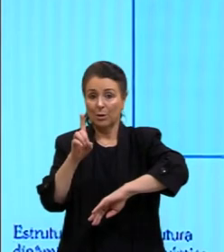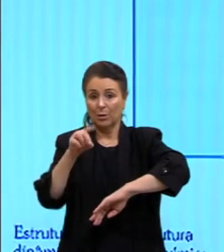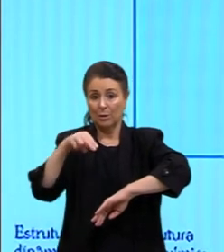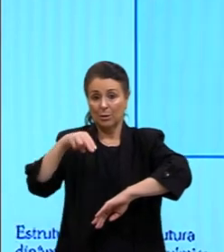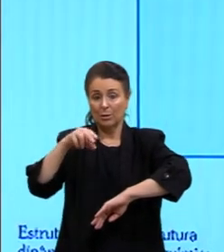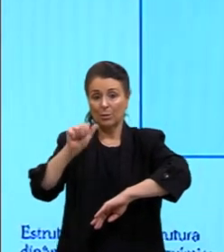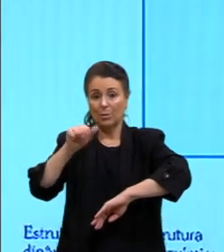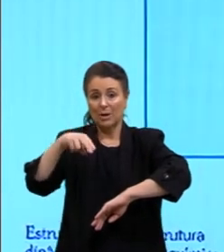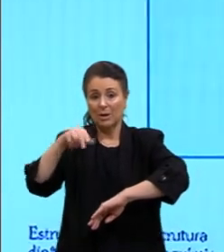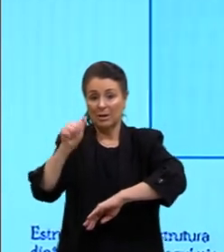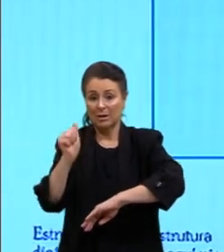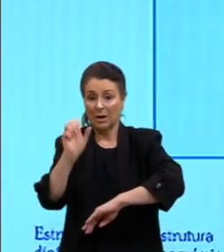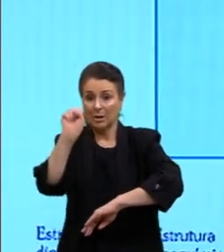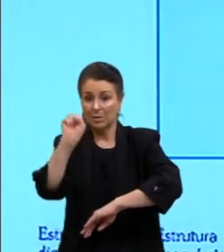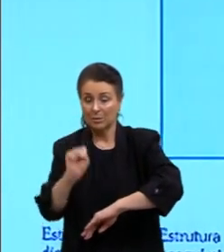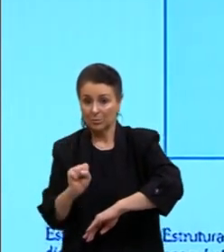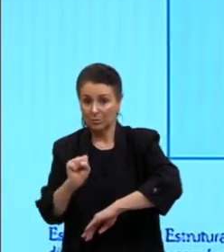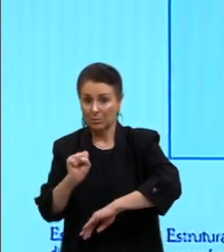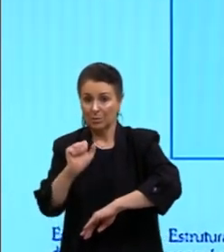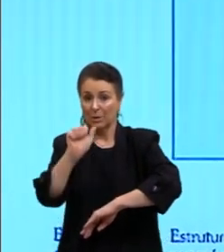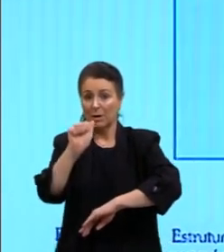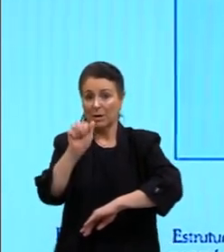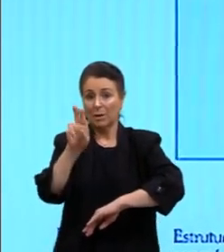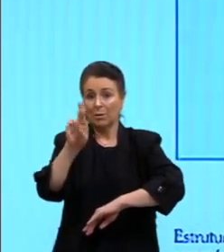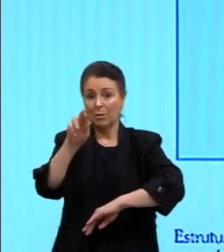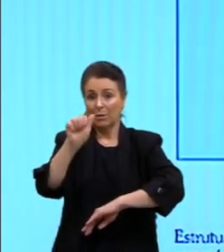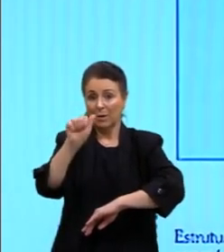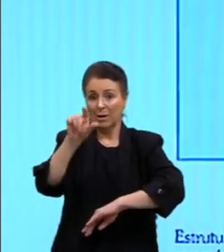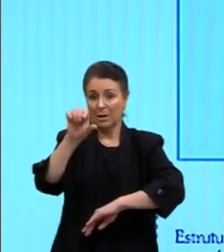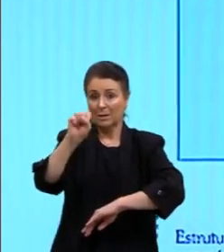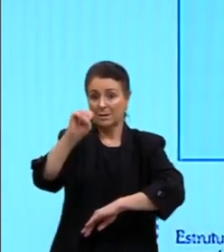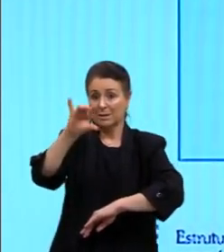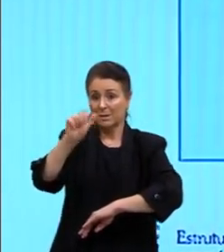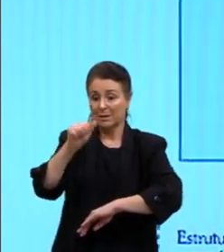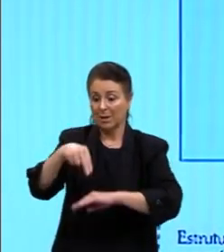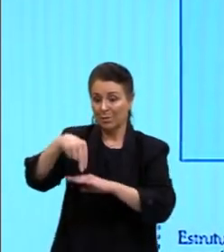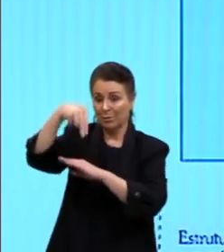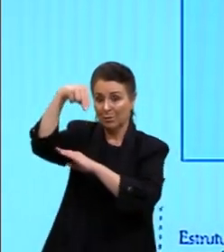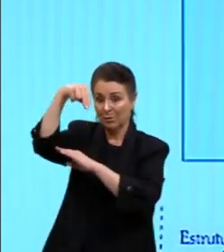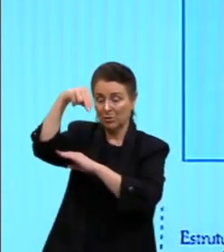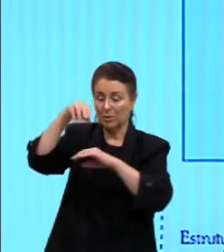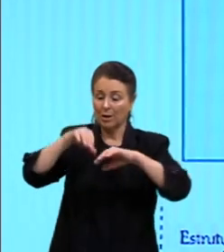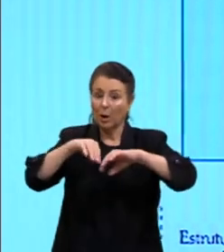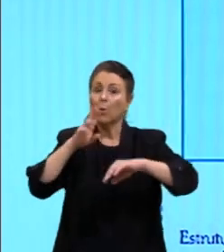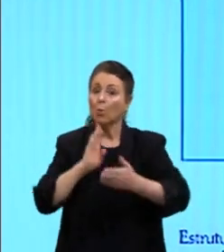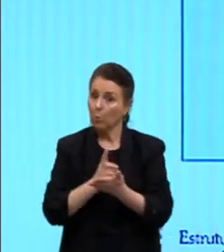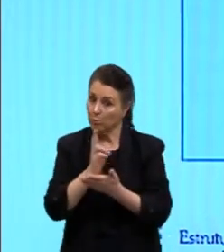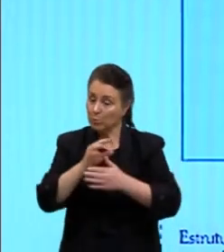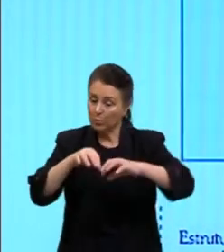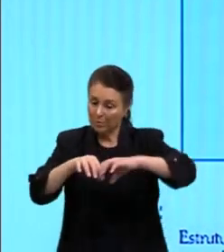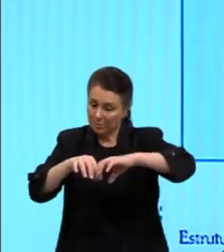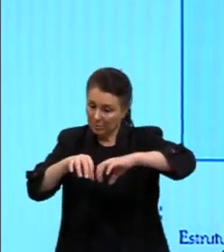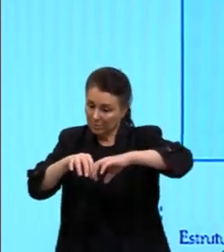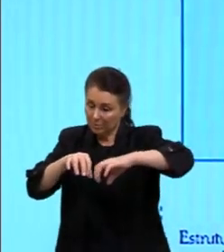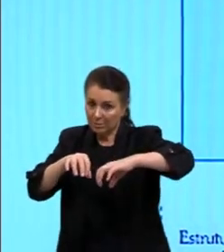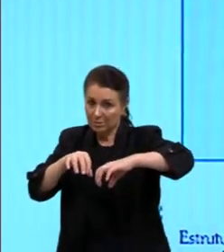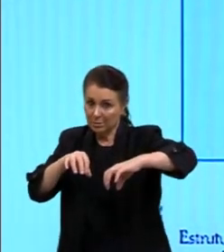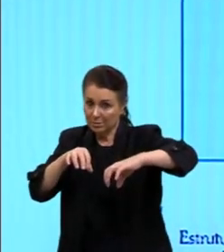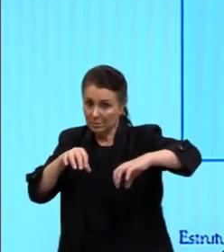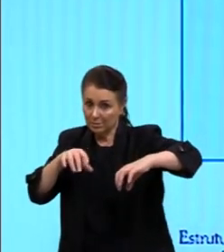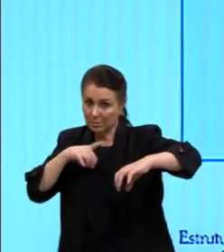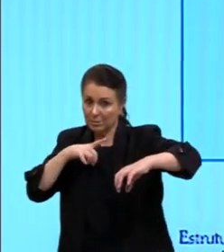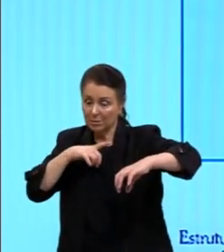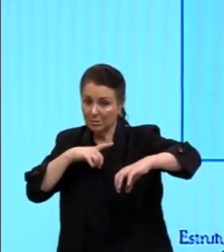vai se fragmentando, né, fragmentando até os dias de hoje, né? Nós temos aí a